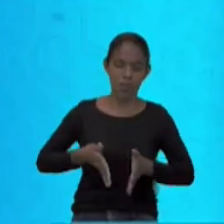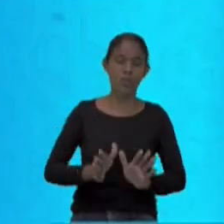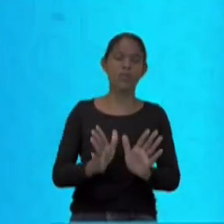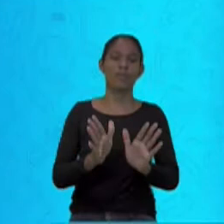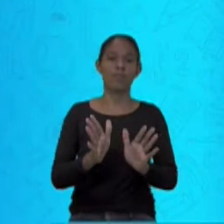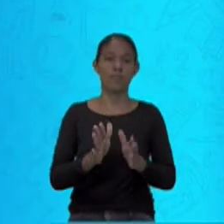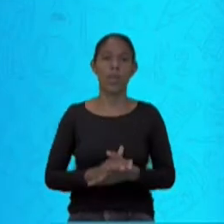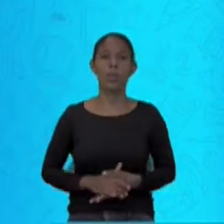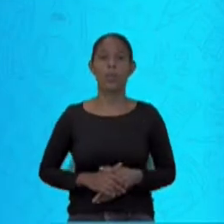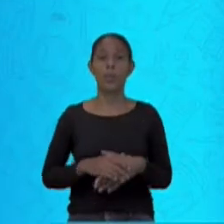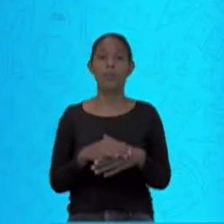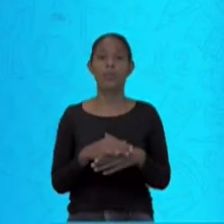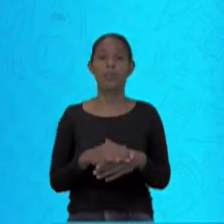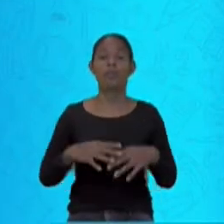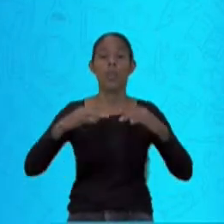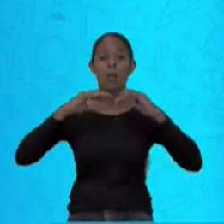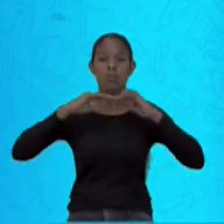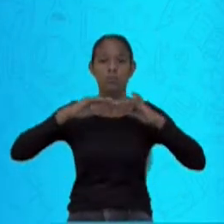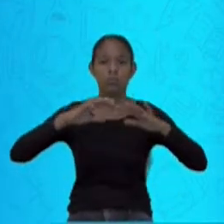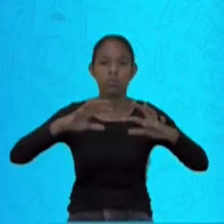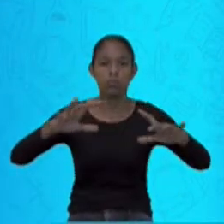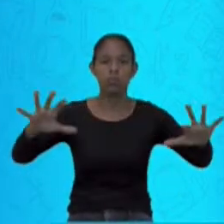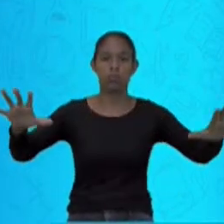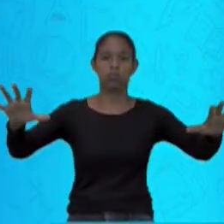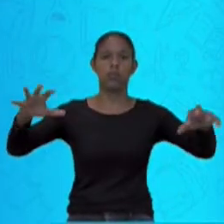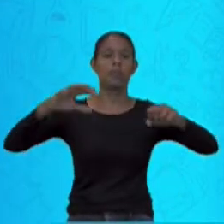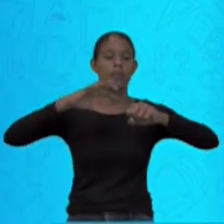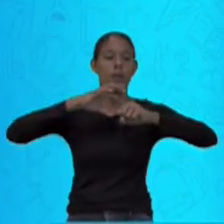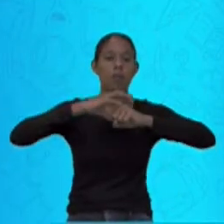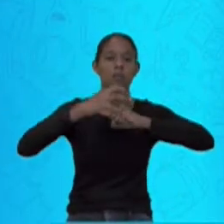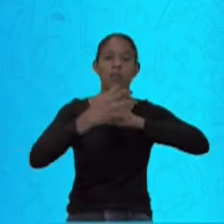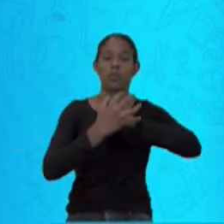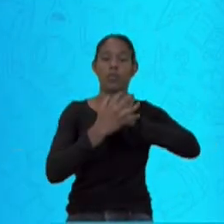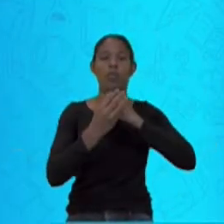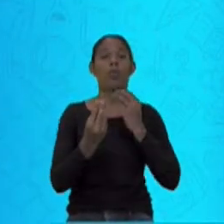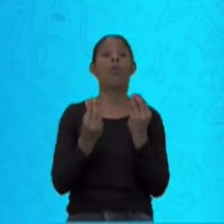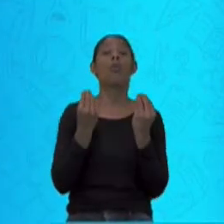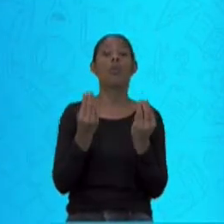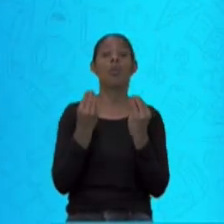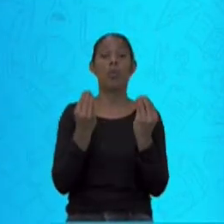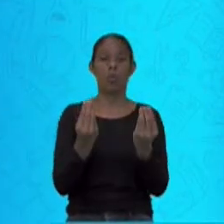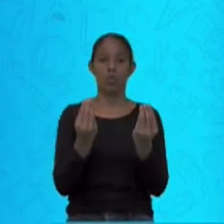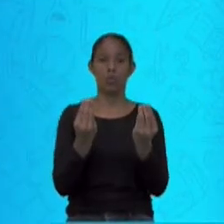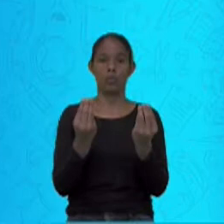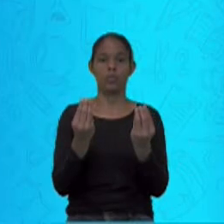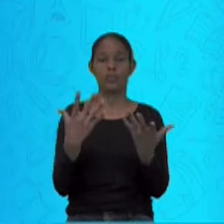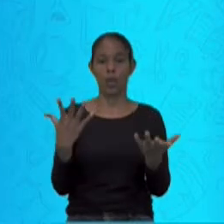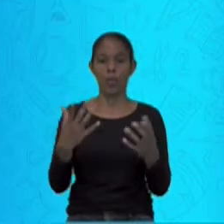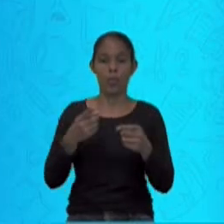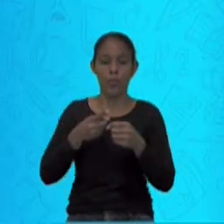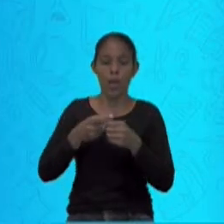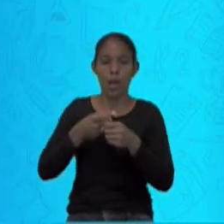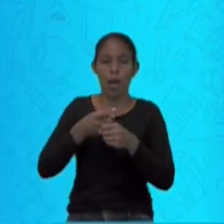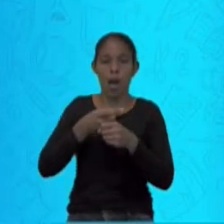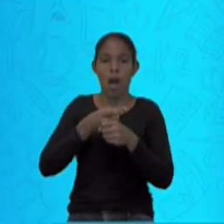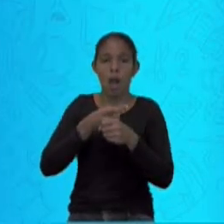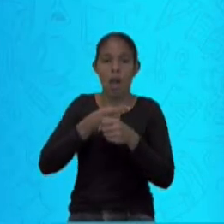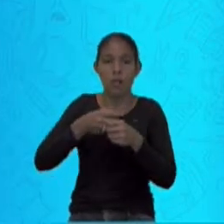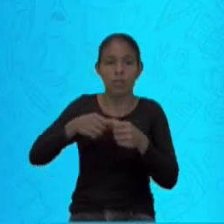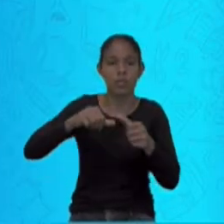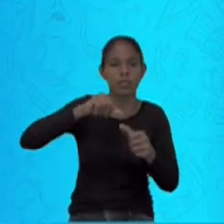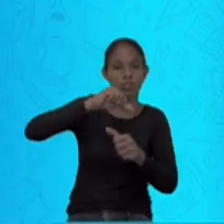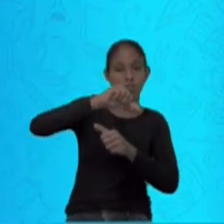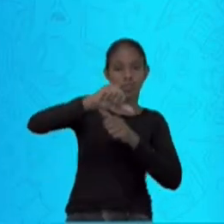Transmissão e infecção. As larvas se transformam em insetos adultos. Uma fêmea infectada, em qualquer dos vírus, dengue,